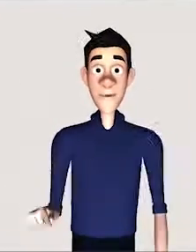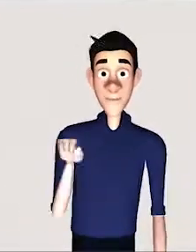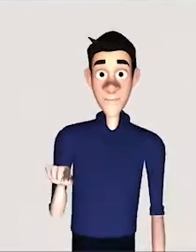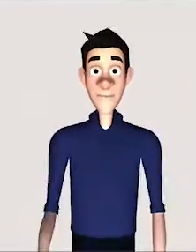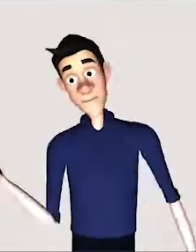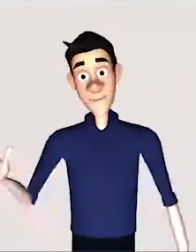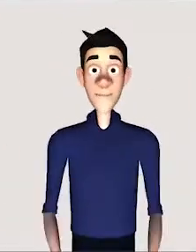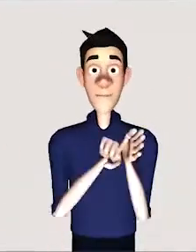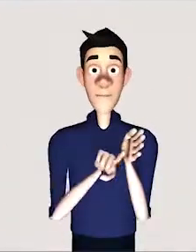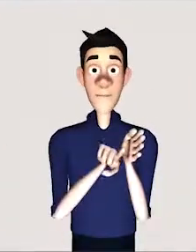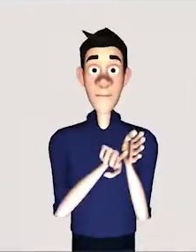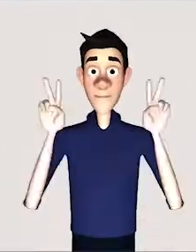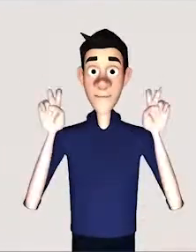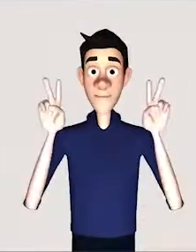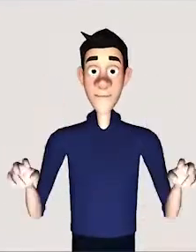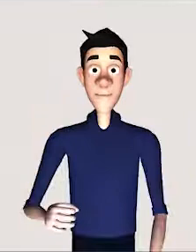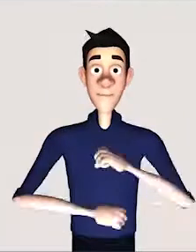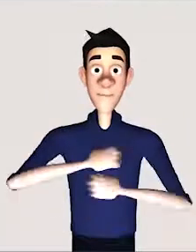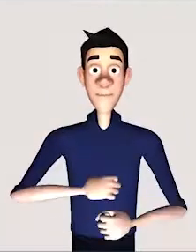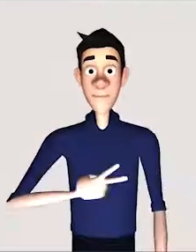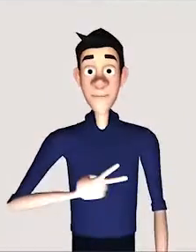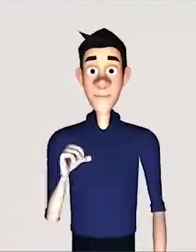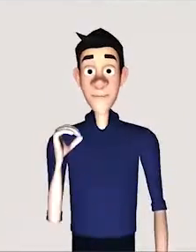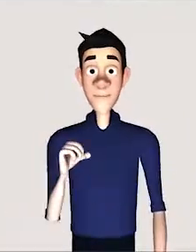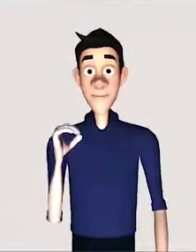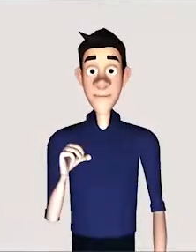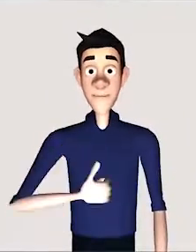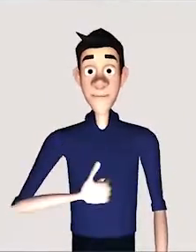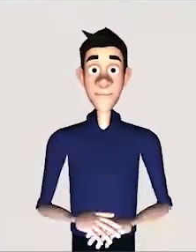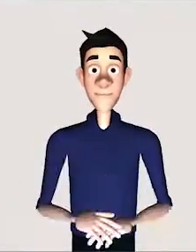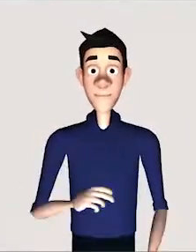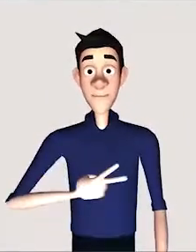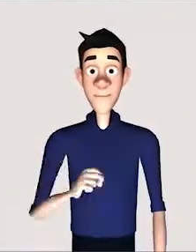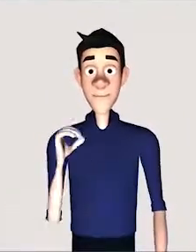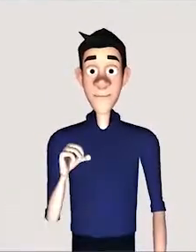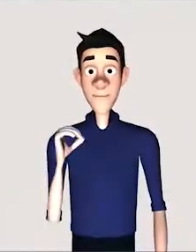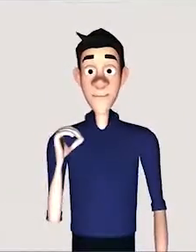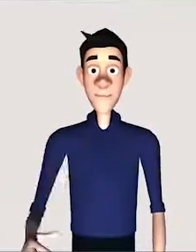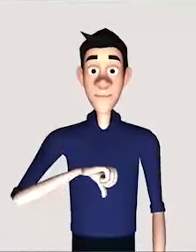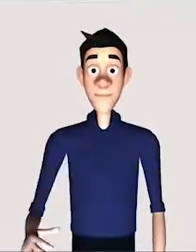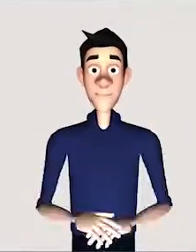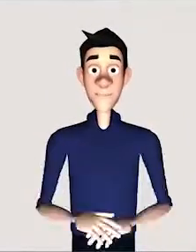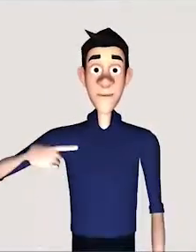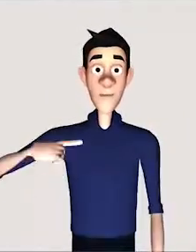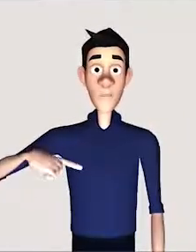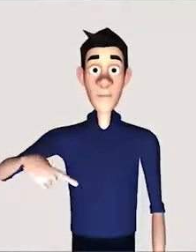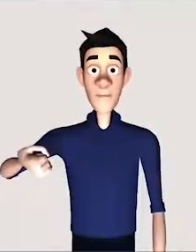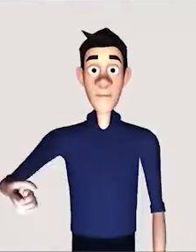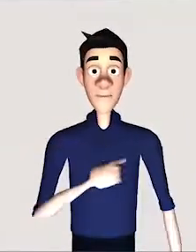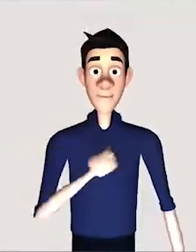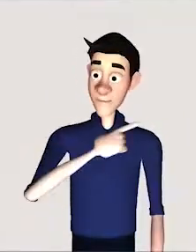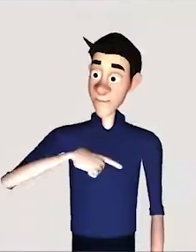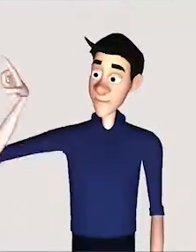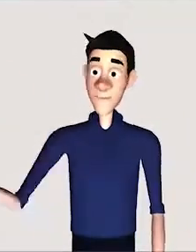os anos de 2001 a 2009. E depois eu vou explicar o que foi que mudou.